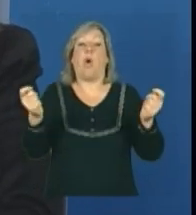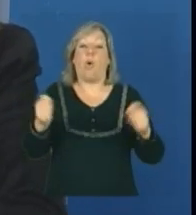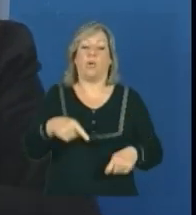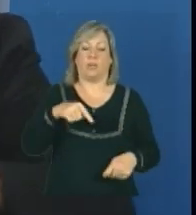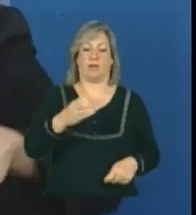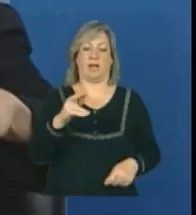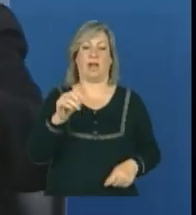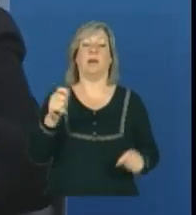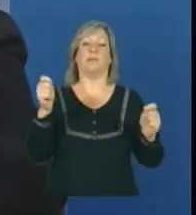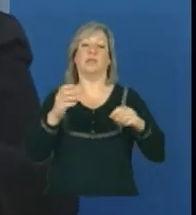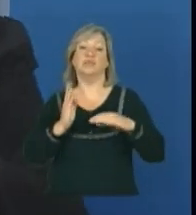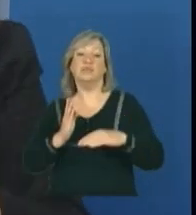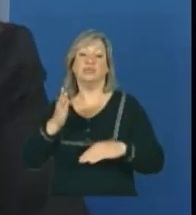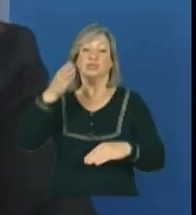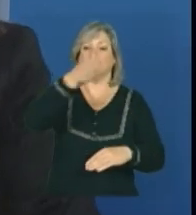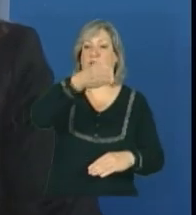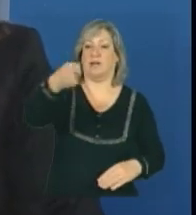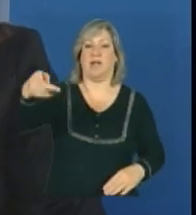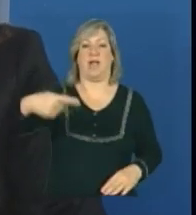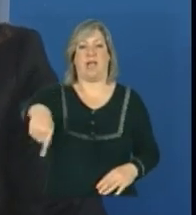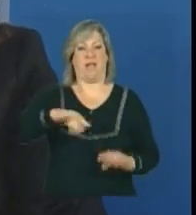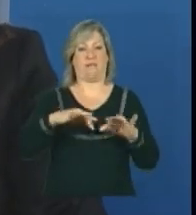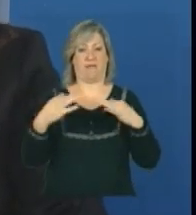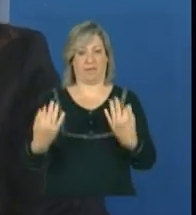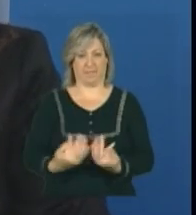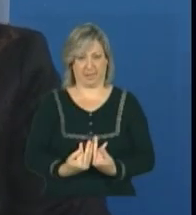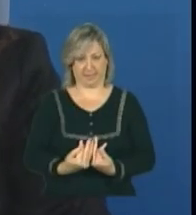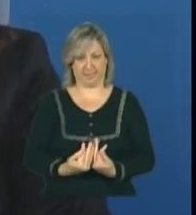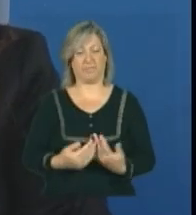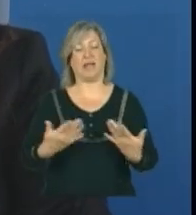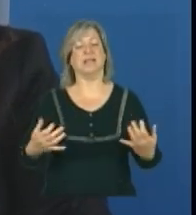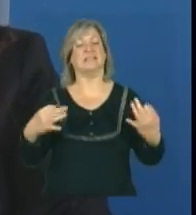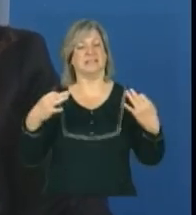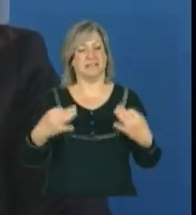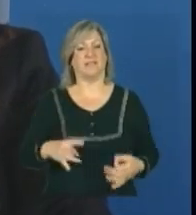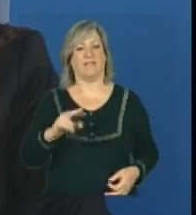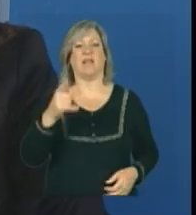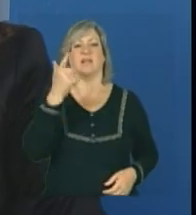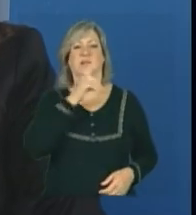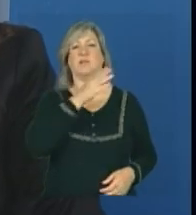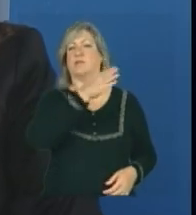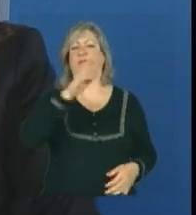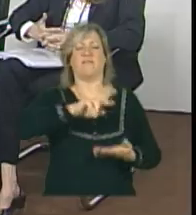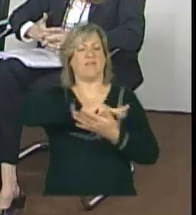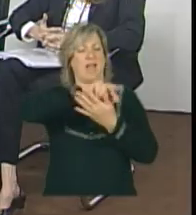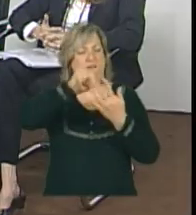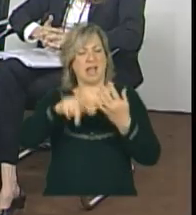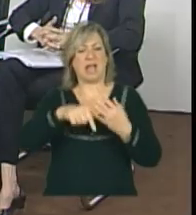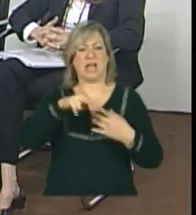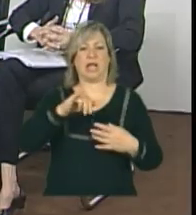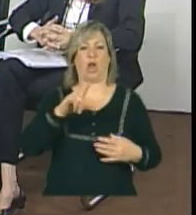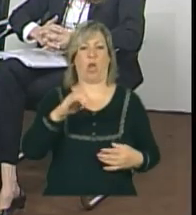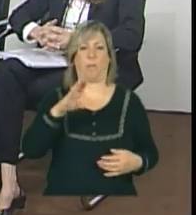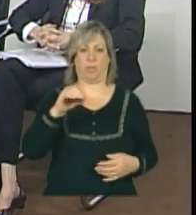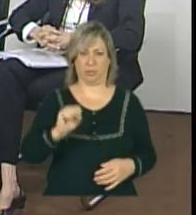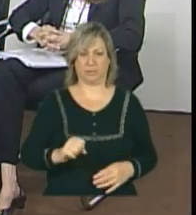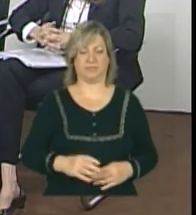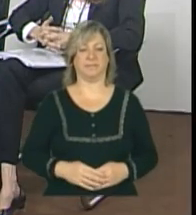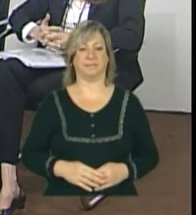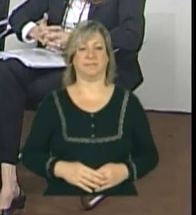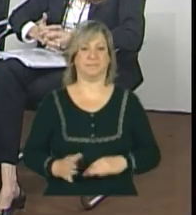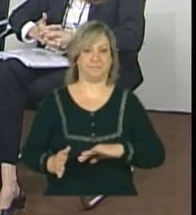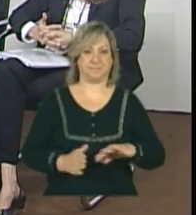esse CRAS chegue até essas famílias. E, com certeza, nós vamos atingir várias comunidades quilombolas. A Lidiane